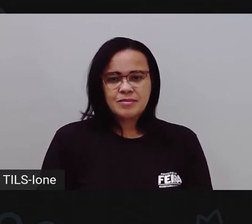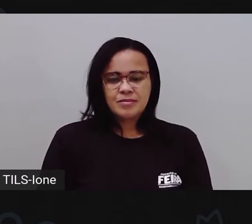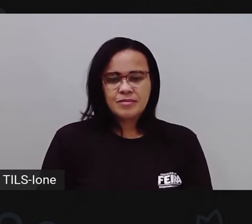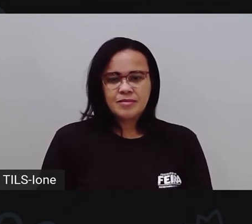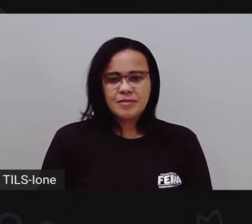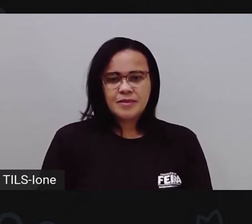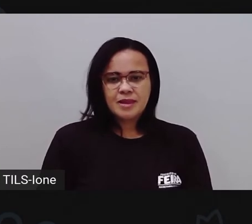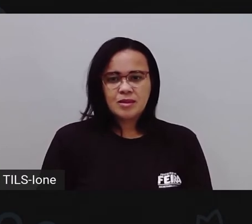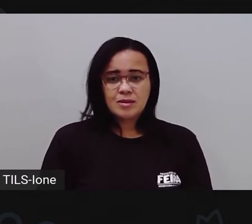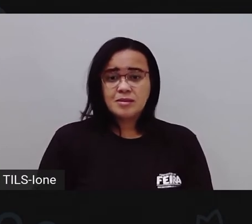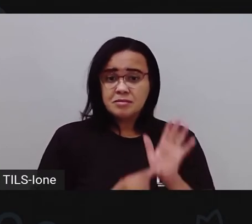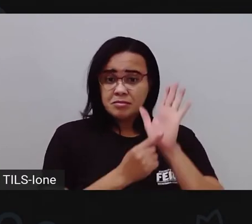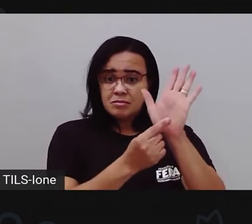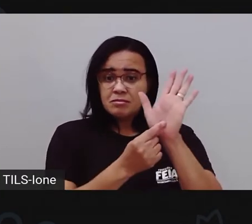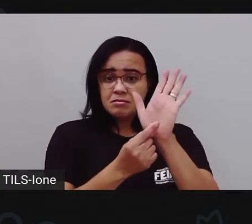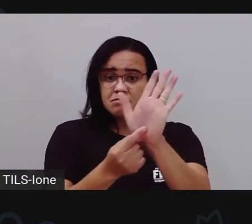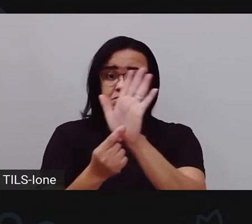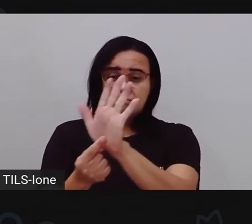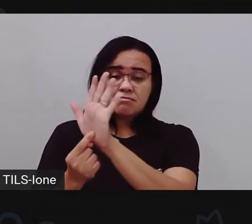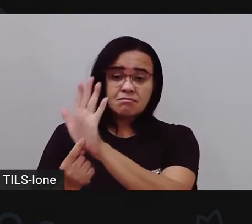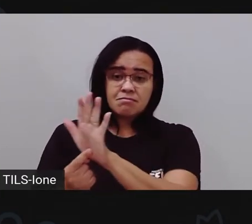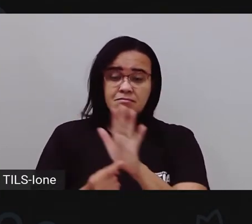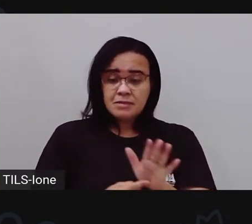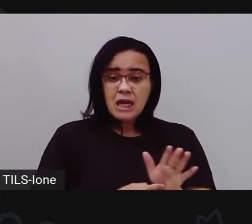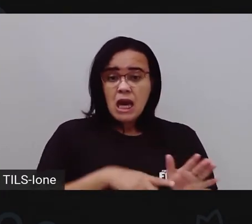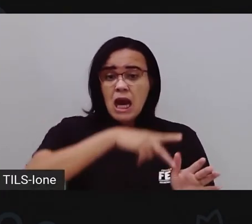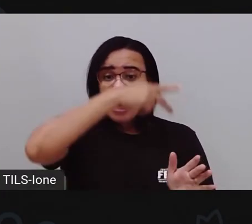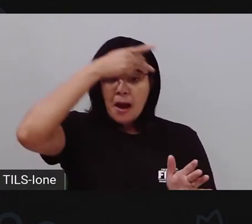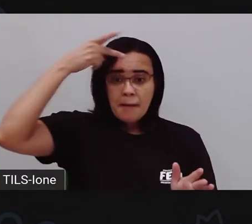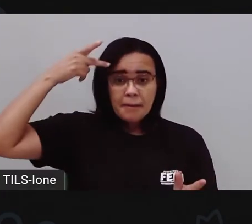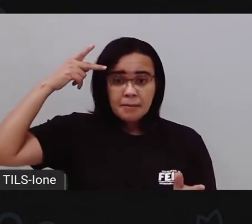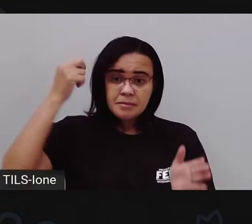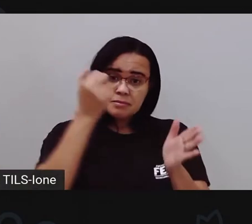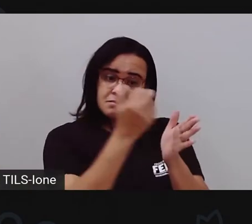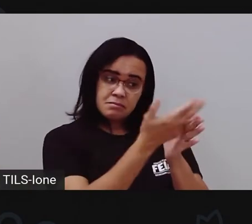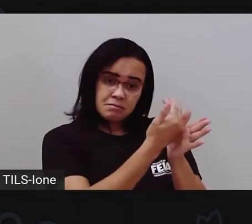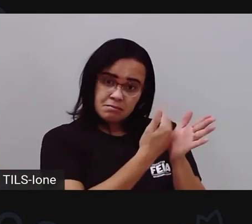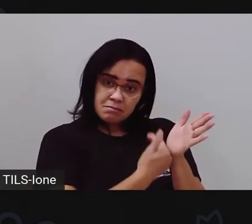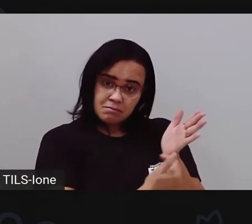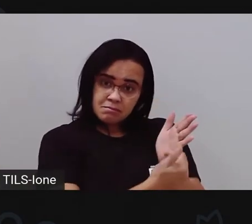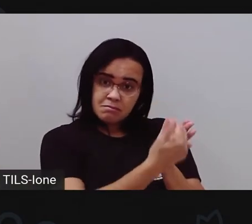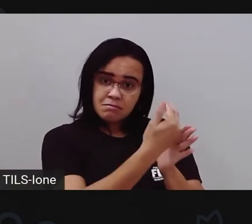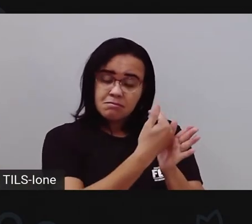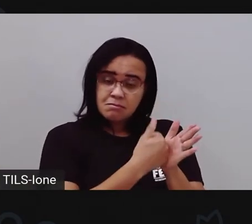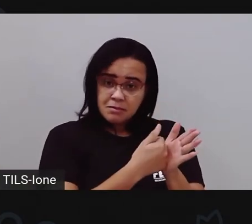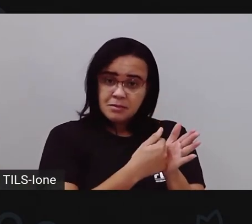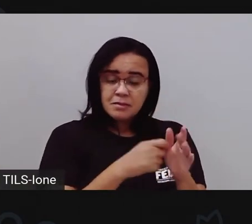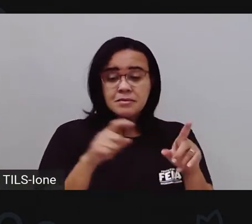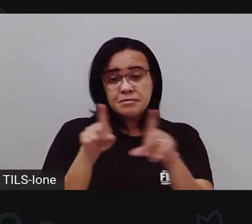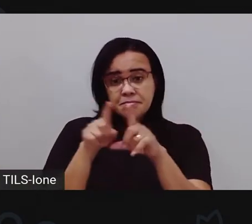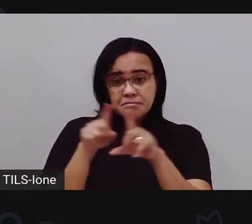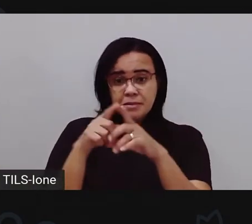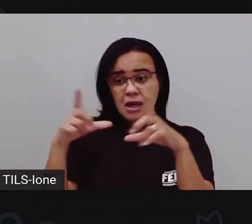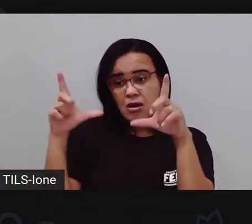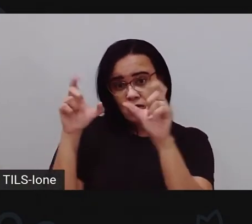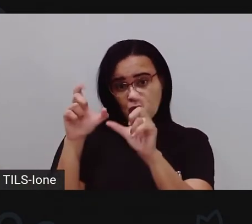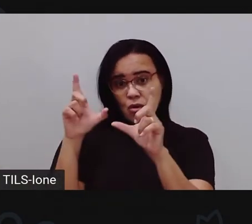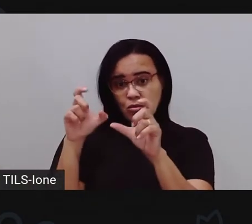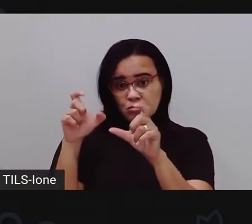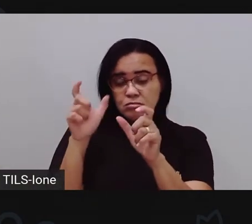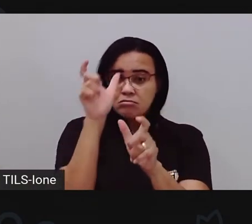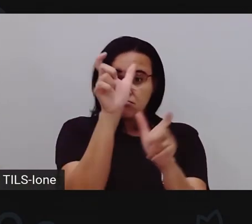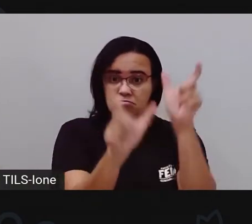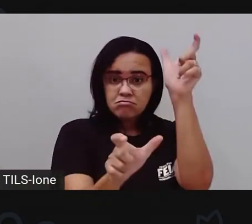Vem mostrando, o autor e o ilustrador do livro, vem mostrando partes da história do objeto, do personagem.